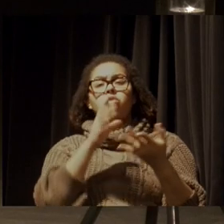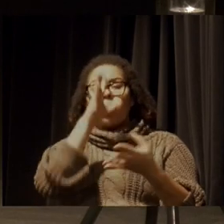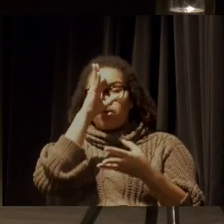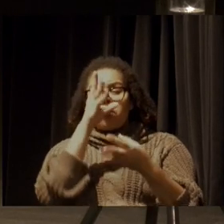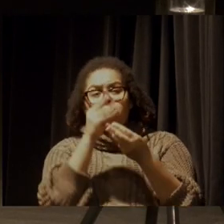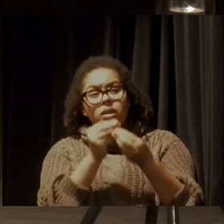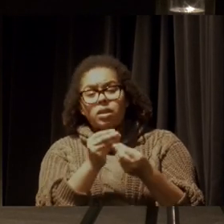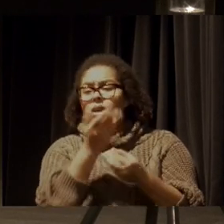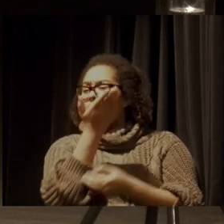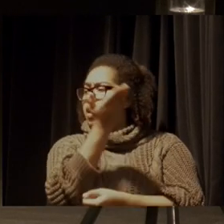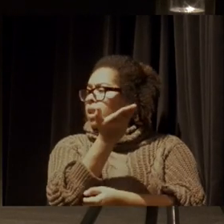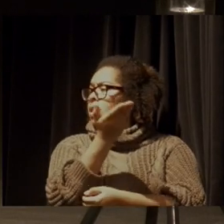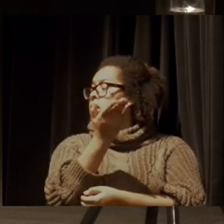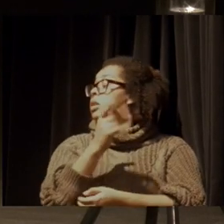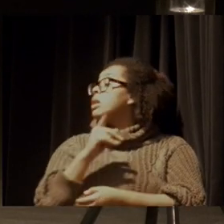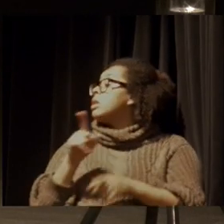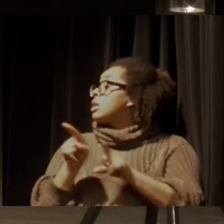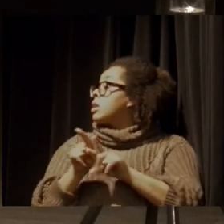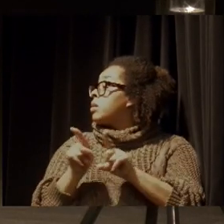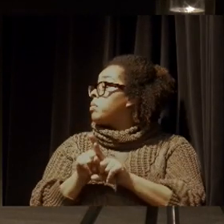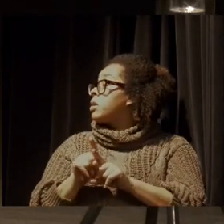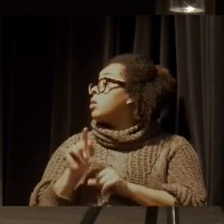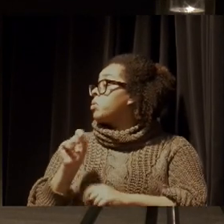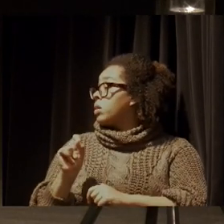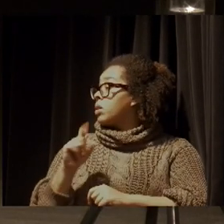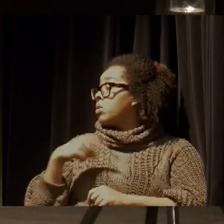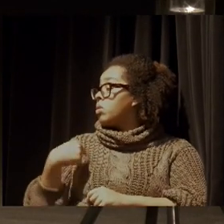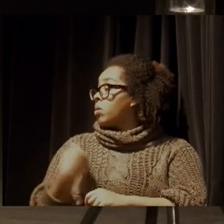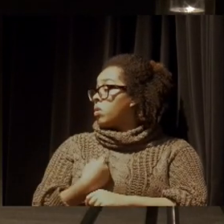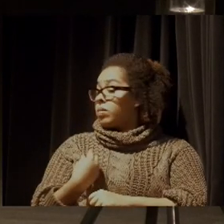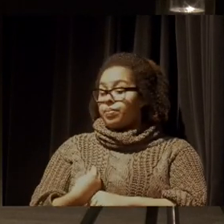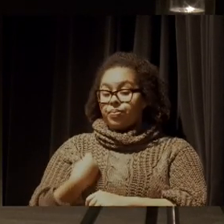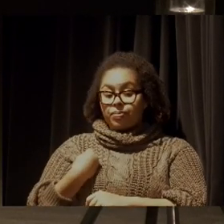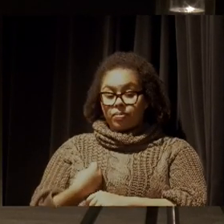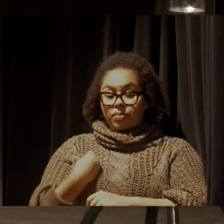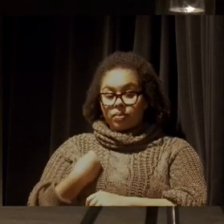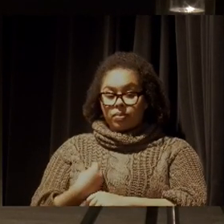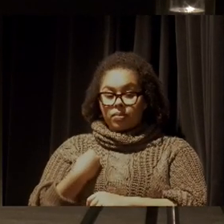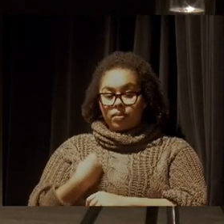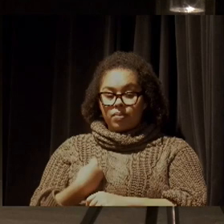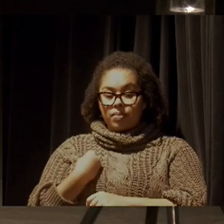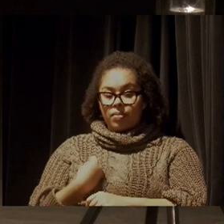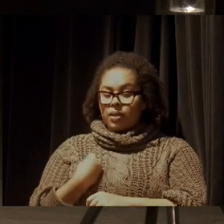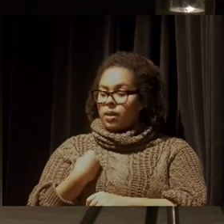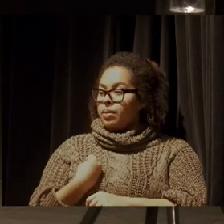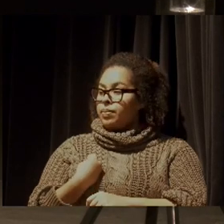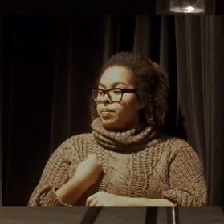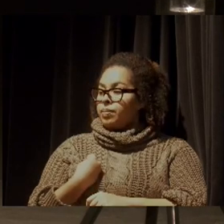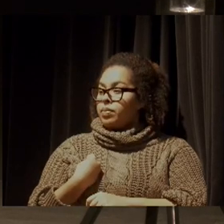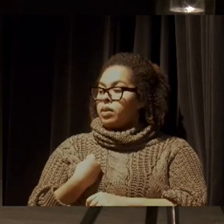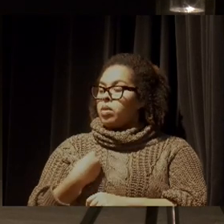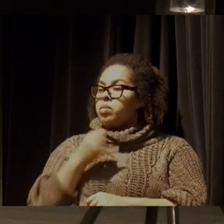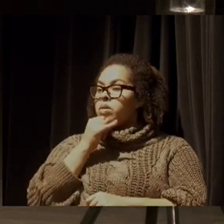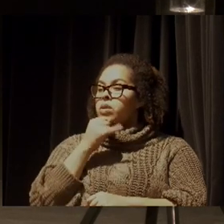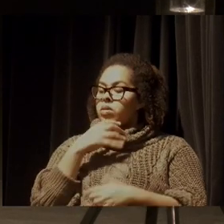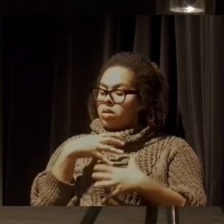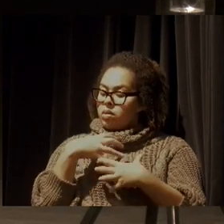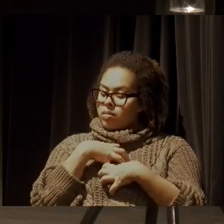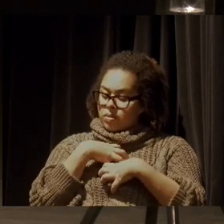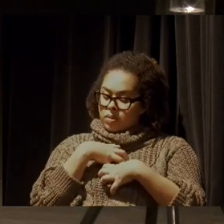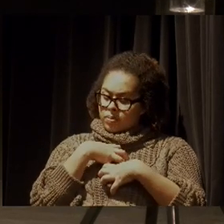que a gente teve uma grande sensação,